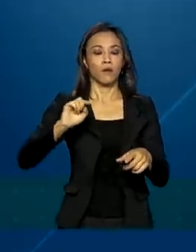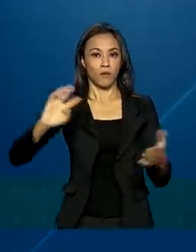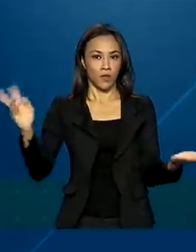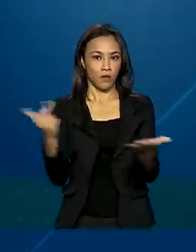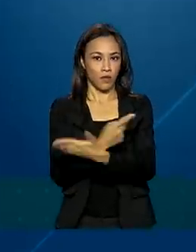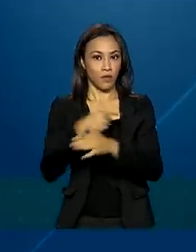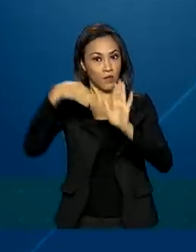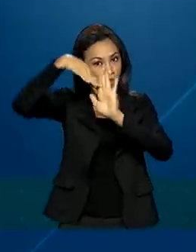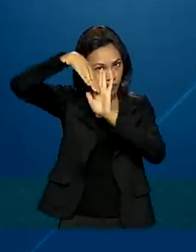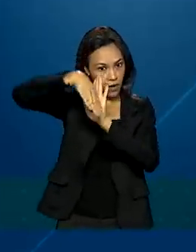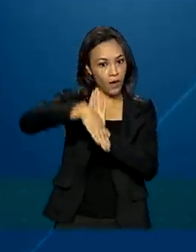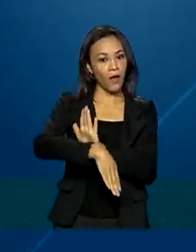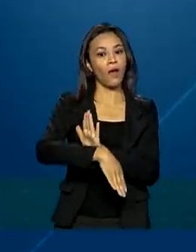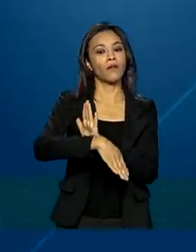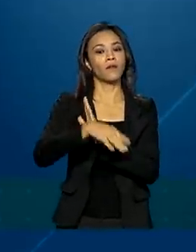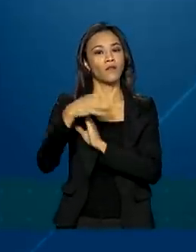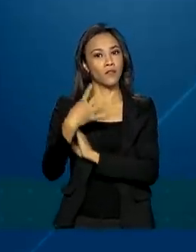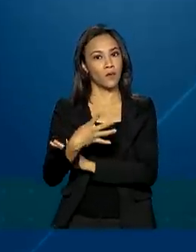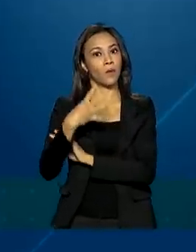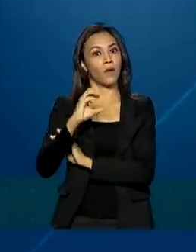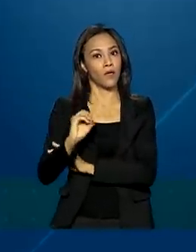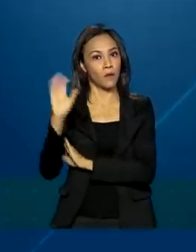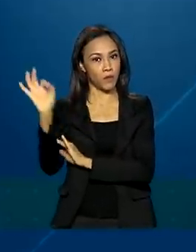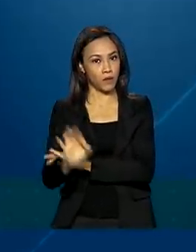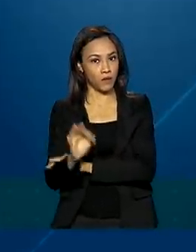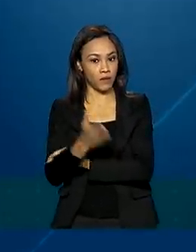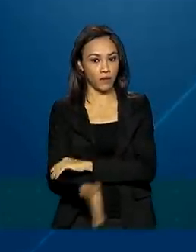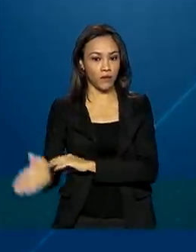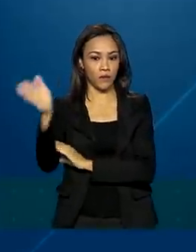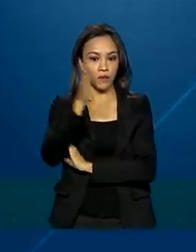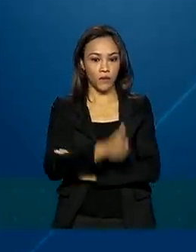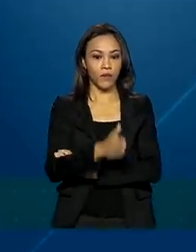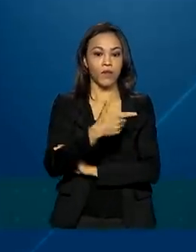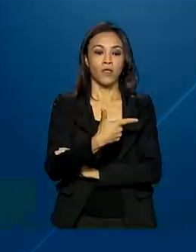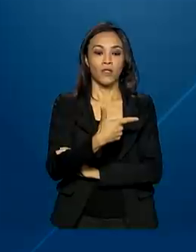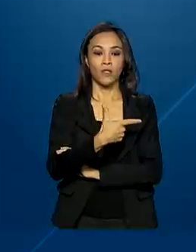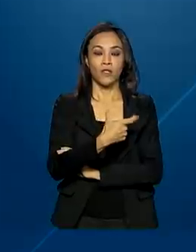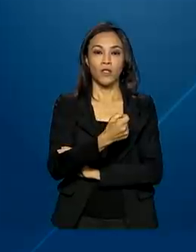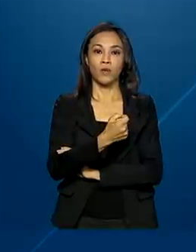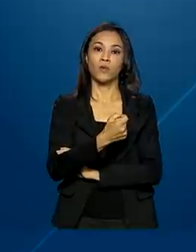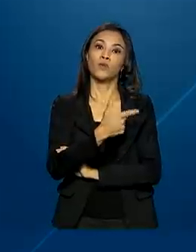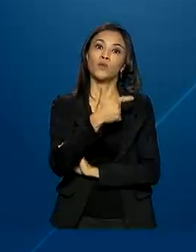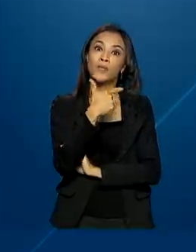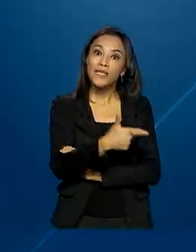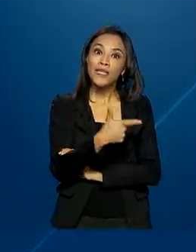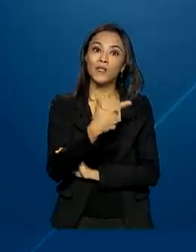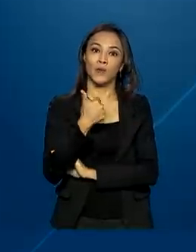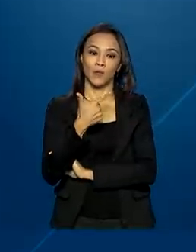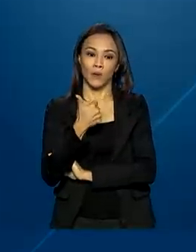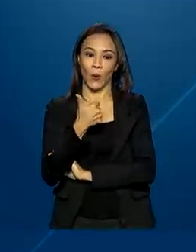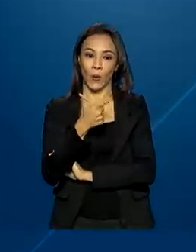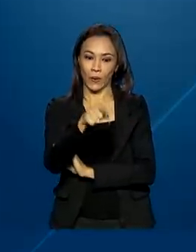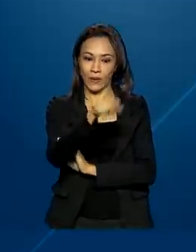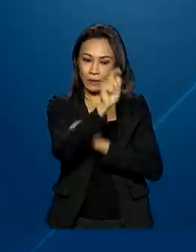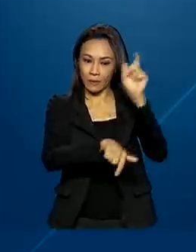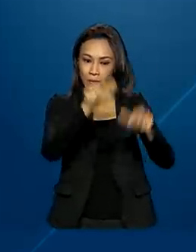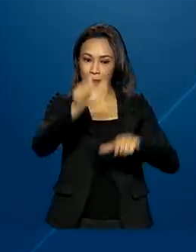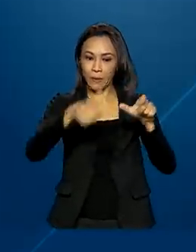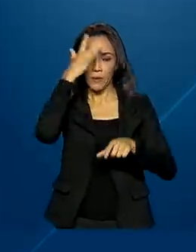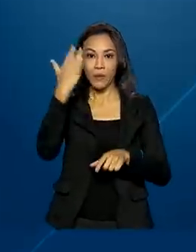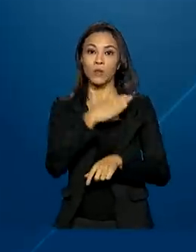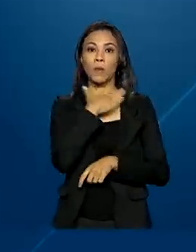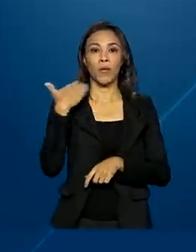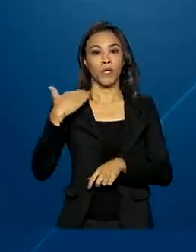em relação a 2020. Em 2021, 212 brasileiros foram vítimas